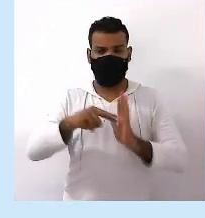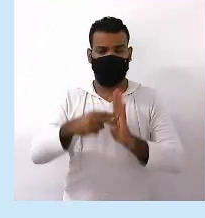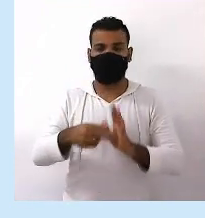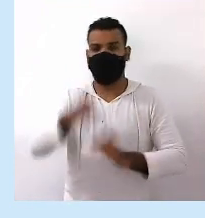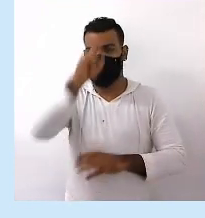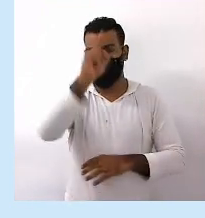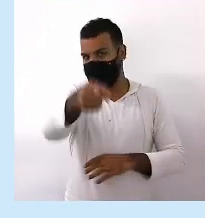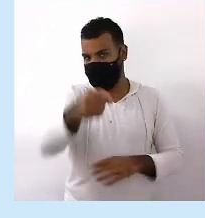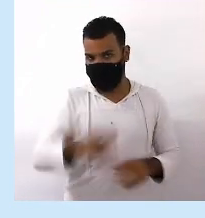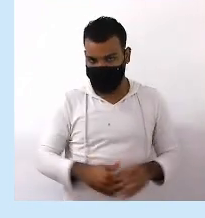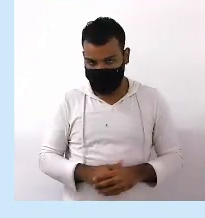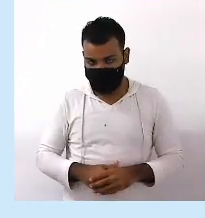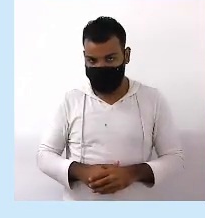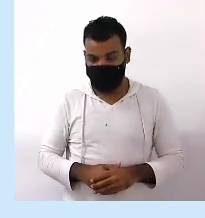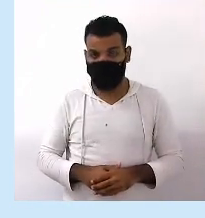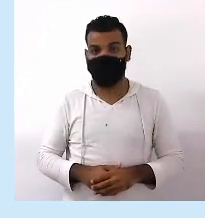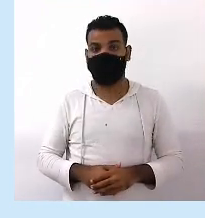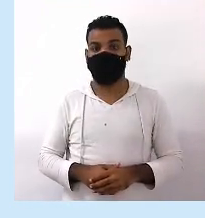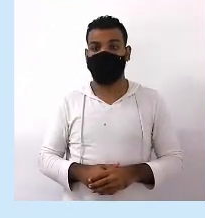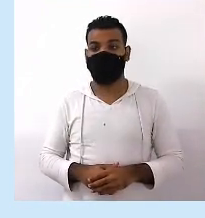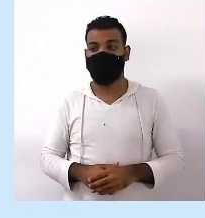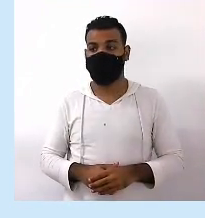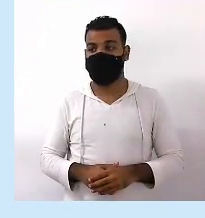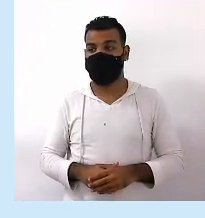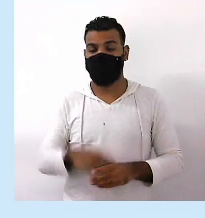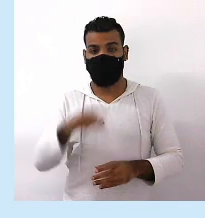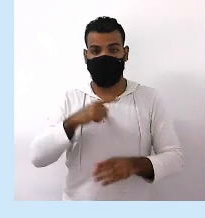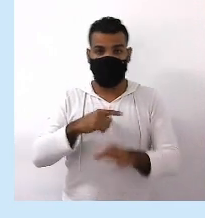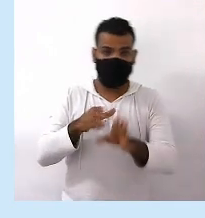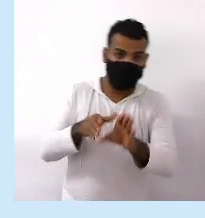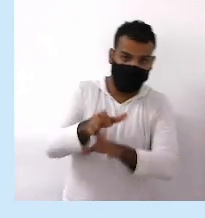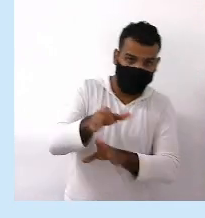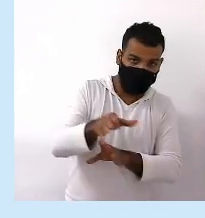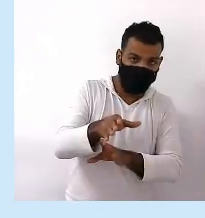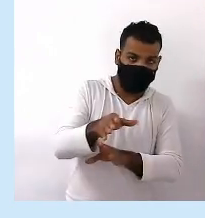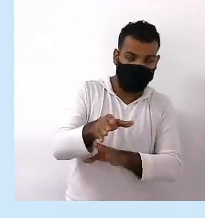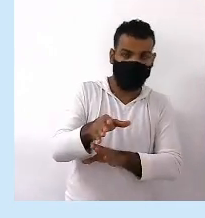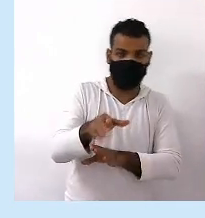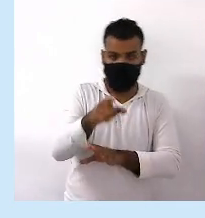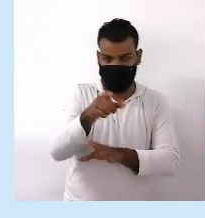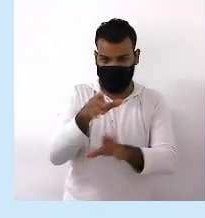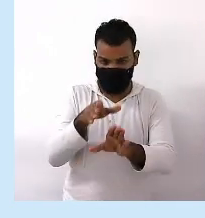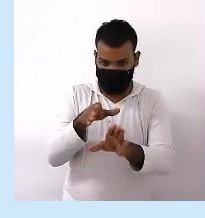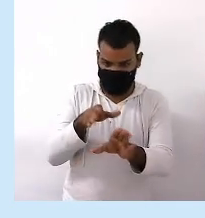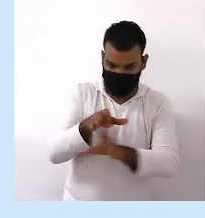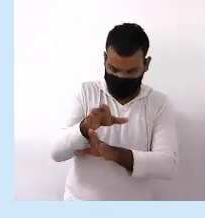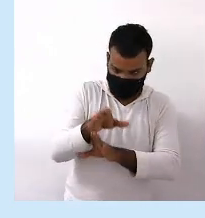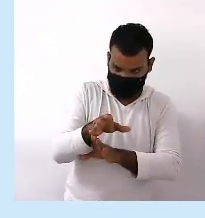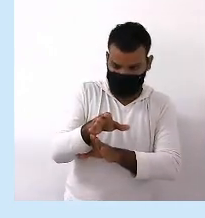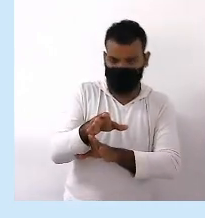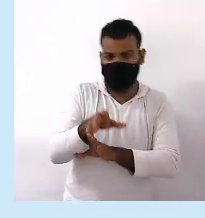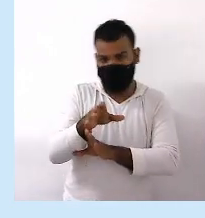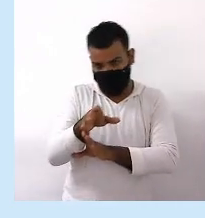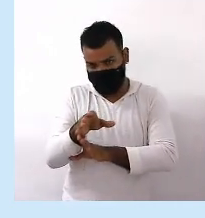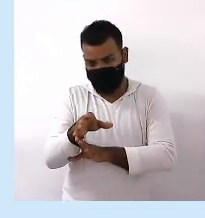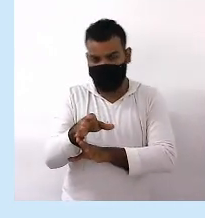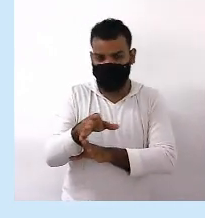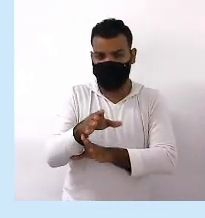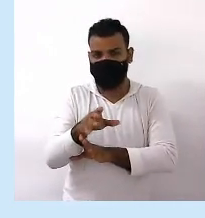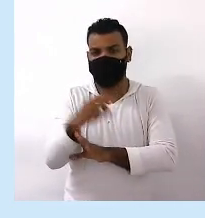imperativo É quando você recebe Uma orientação Você recebe Uma ordem Ou você é interpelado